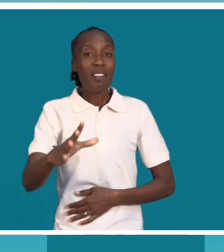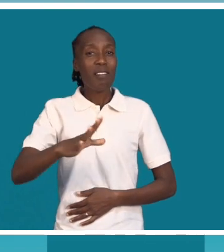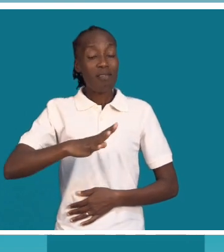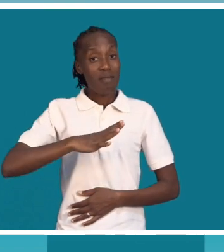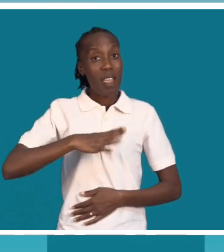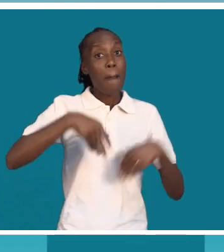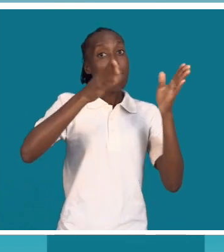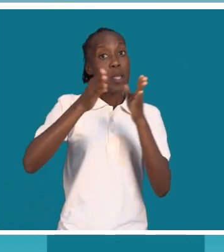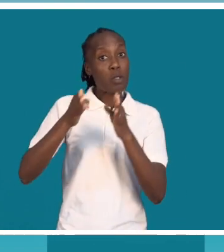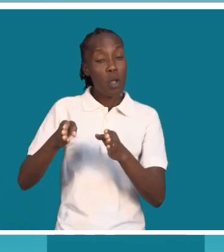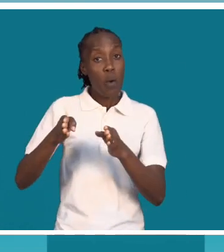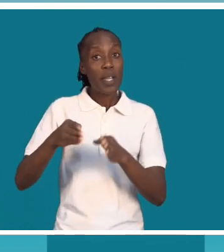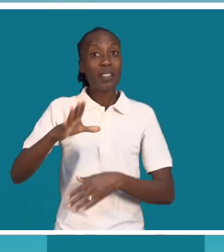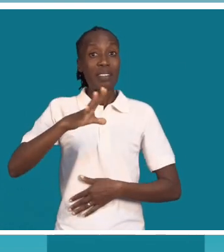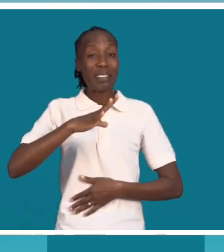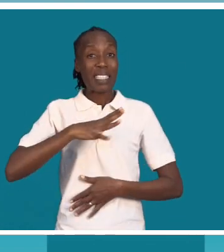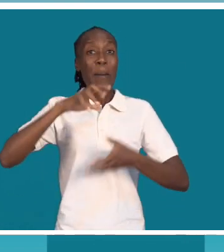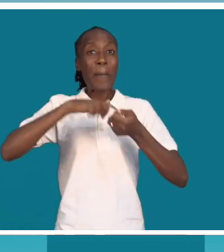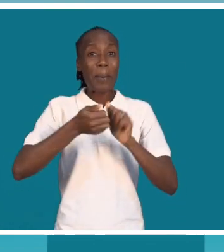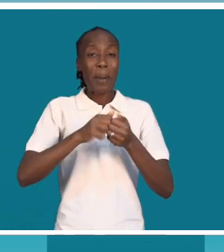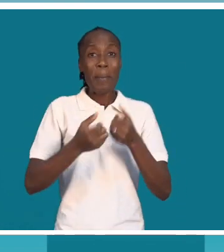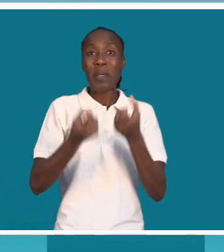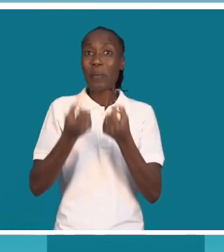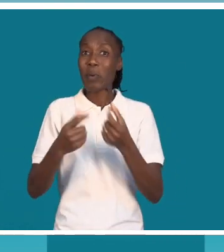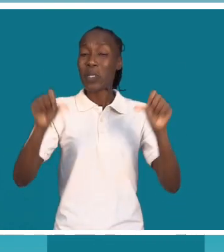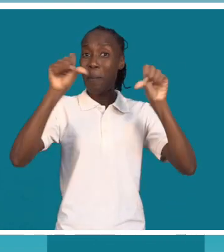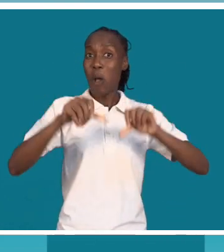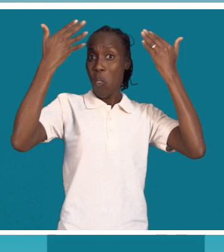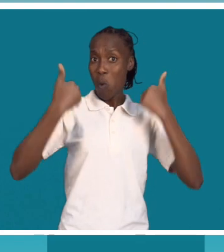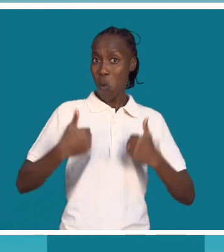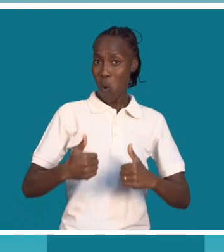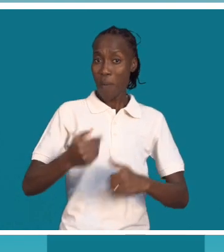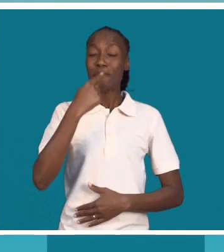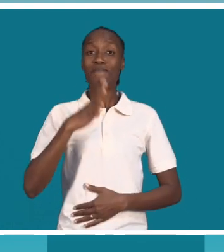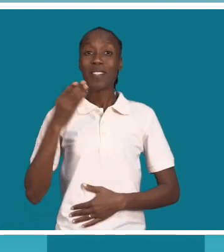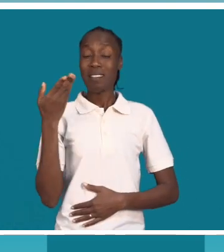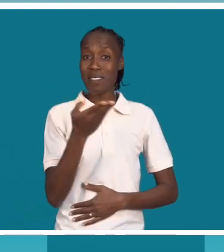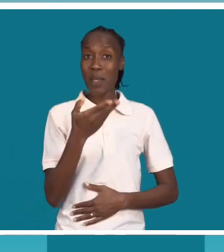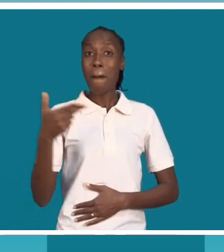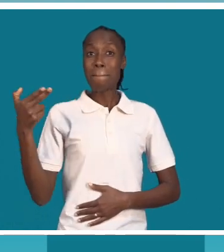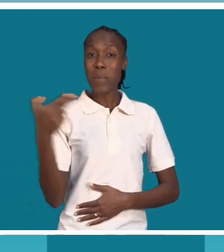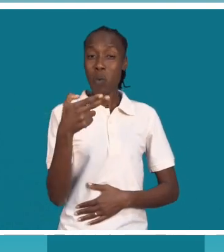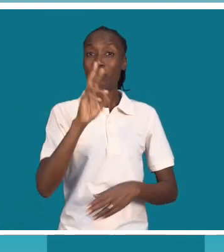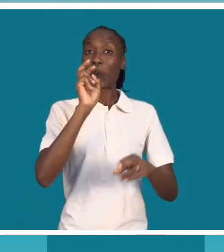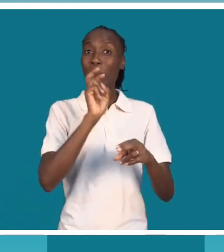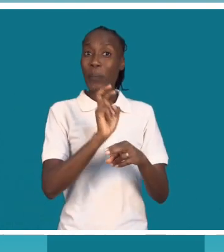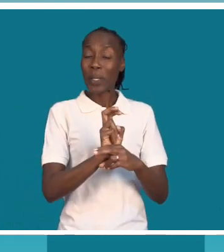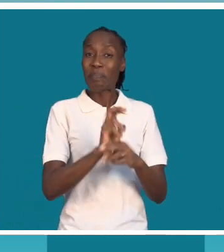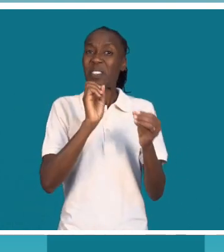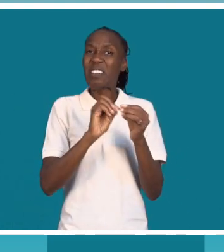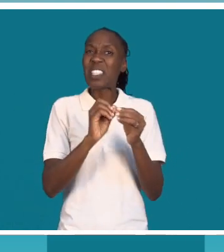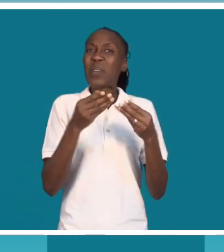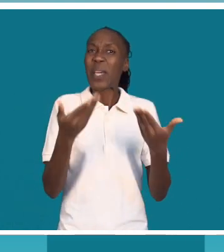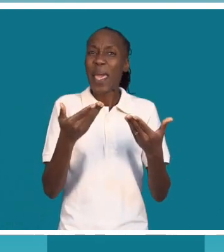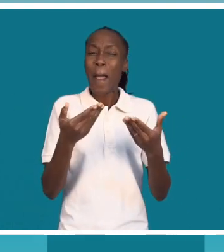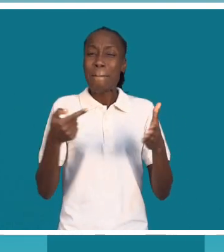Eventualmente, tem casos de pessoas que têm um corpo estranho, no caso a bala, e que a bala, o local que atingiu, não